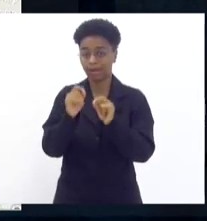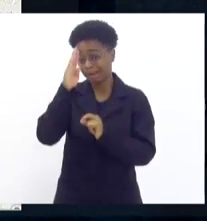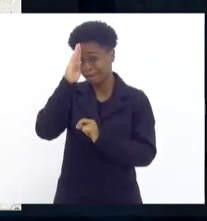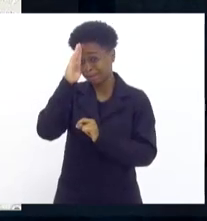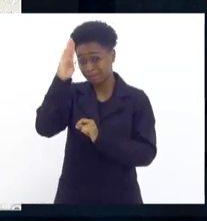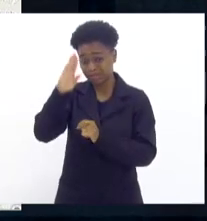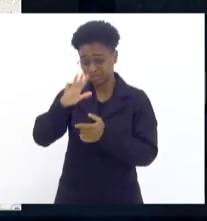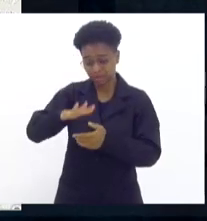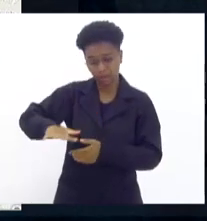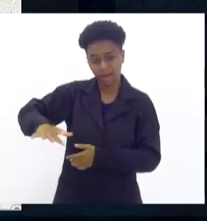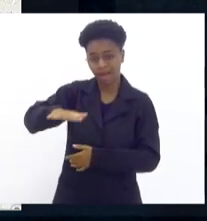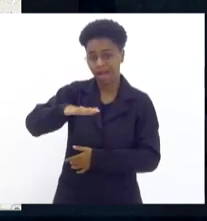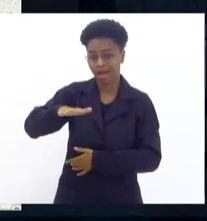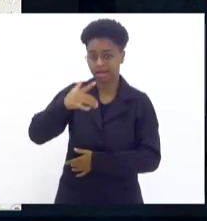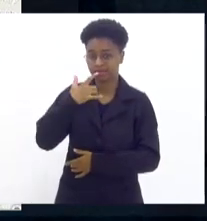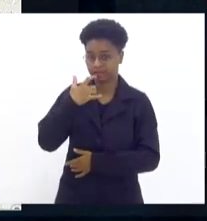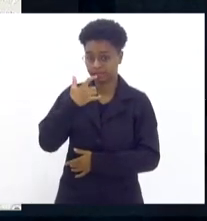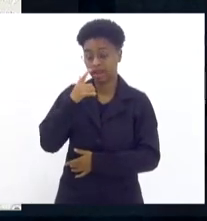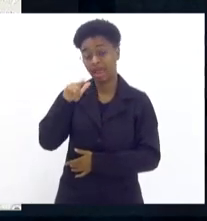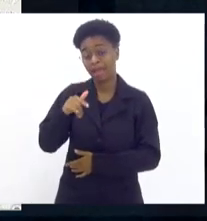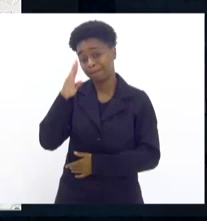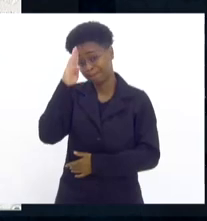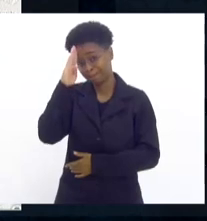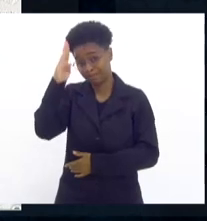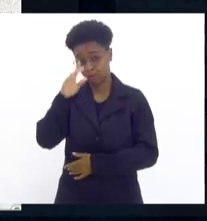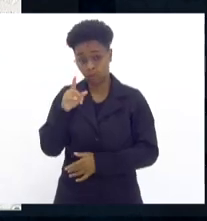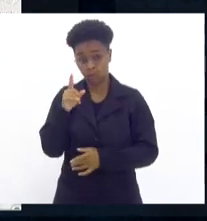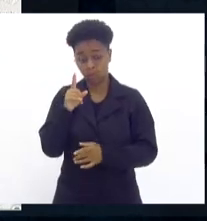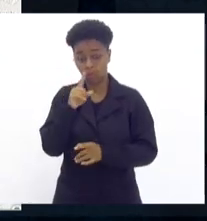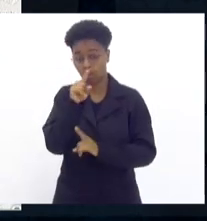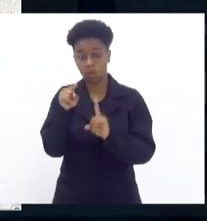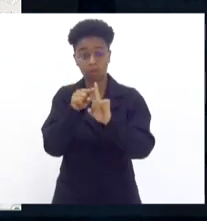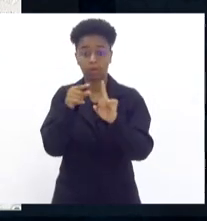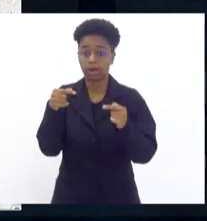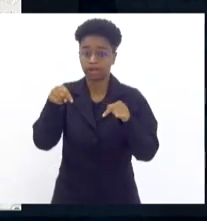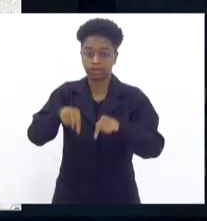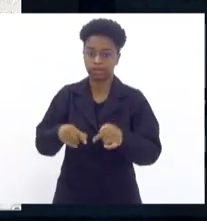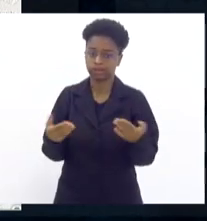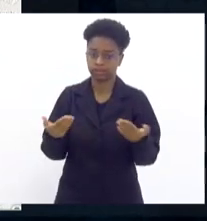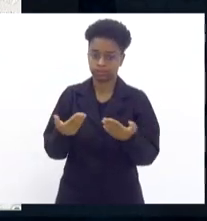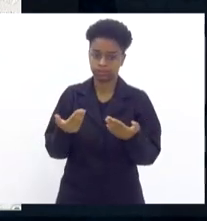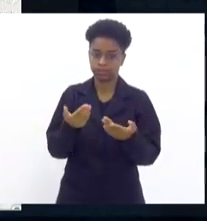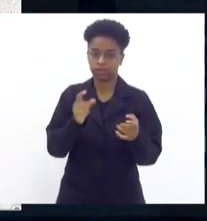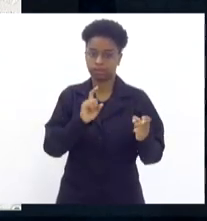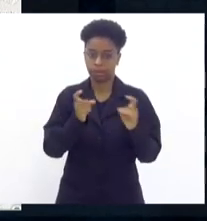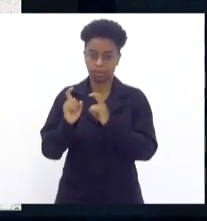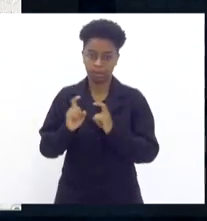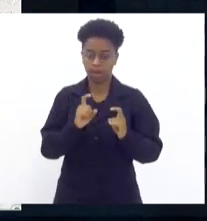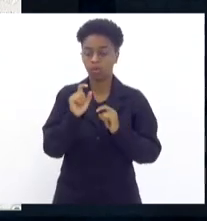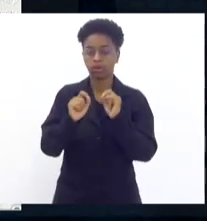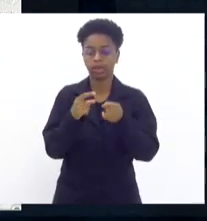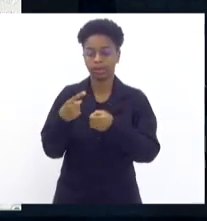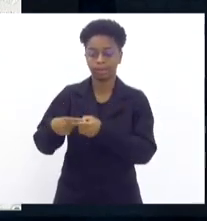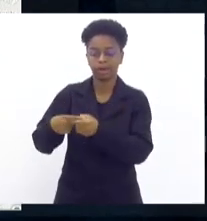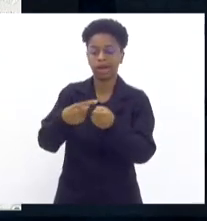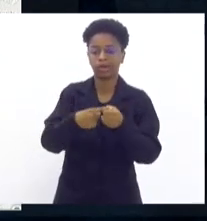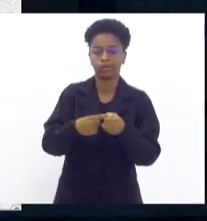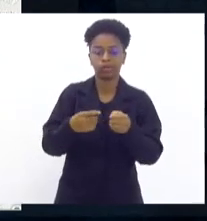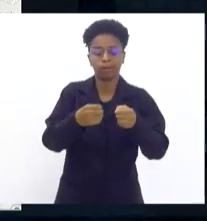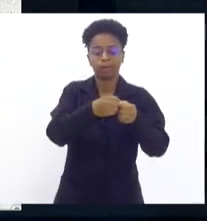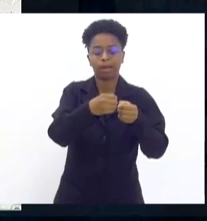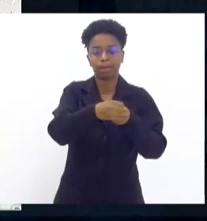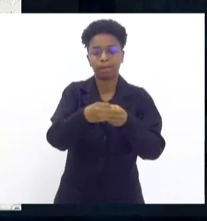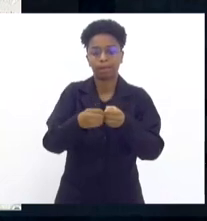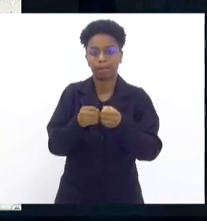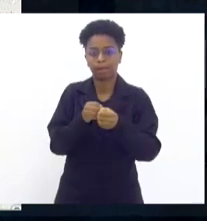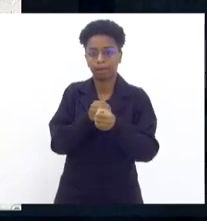que, na verdade, é o objetivo dessa reunião aqui hoje, são os bairros limítrofes à Bras